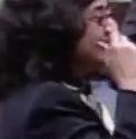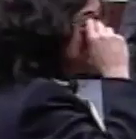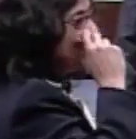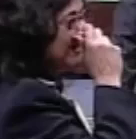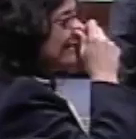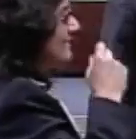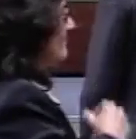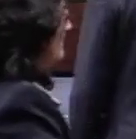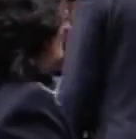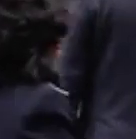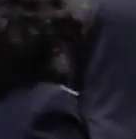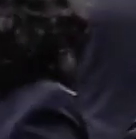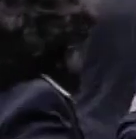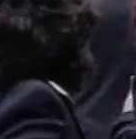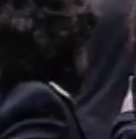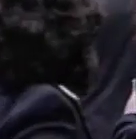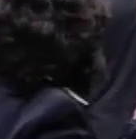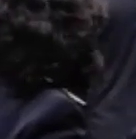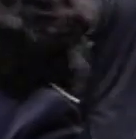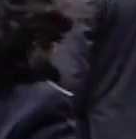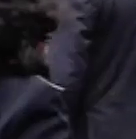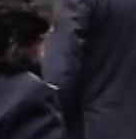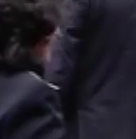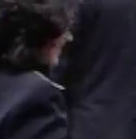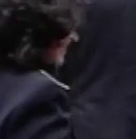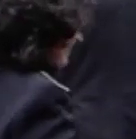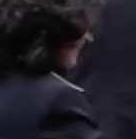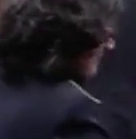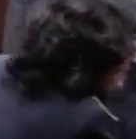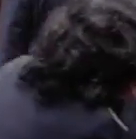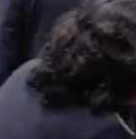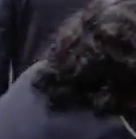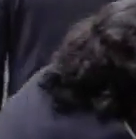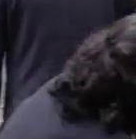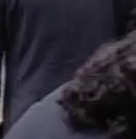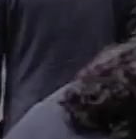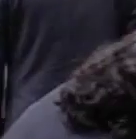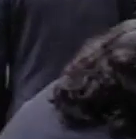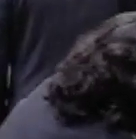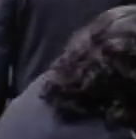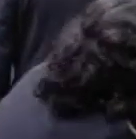Peço aos presentes que fiquem de pé para receberem a corte.